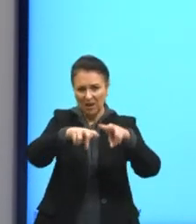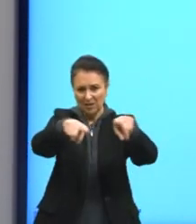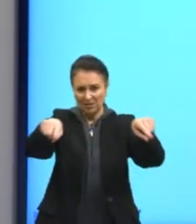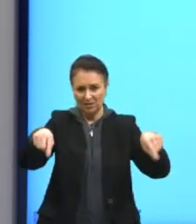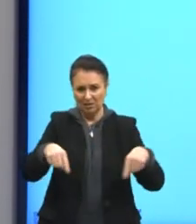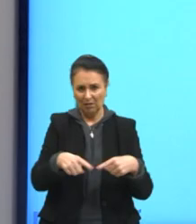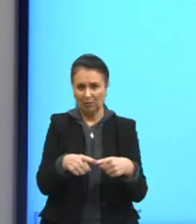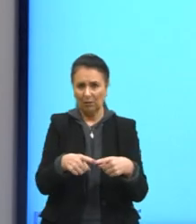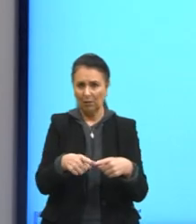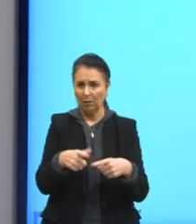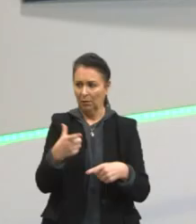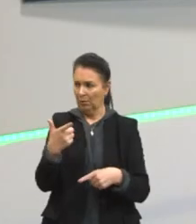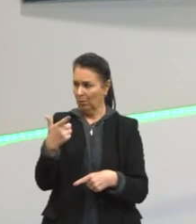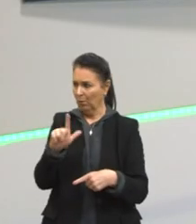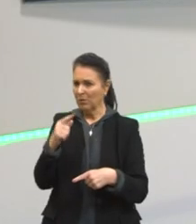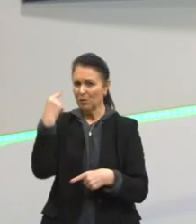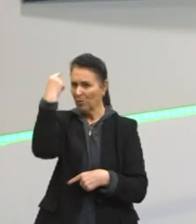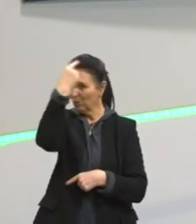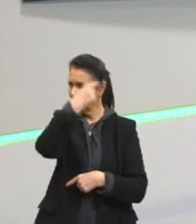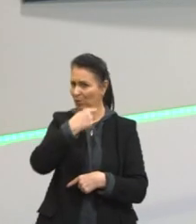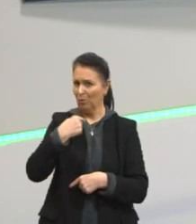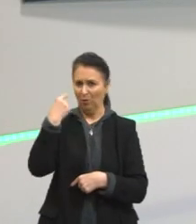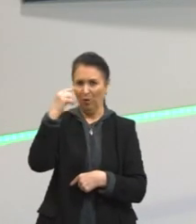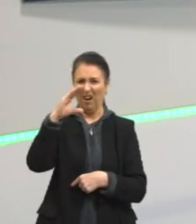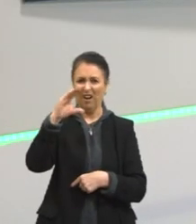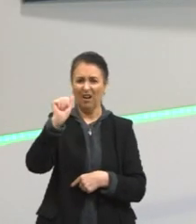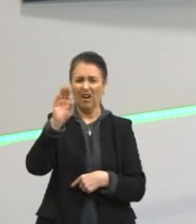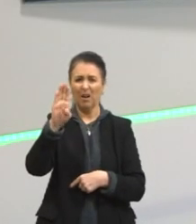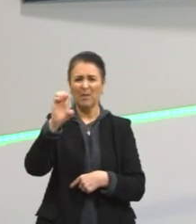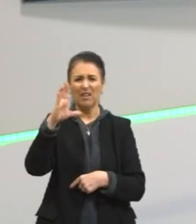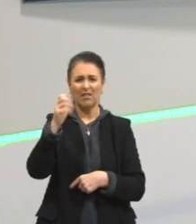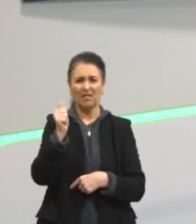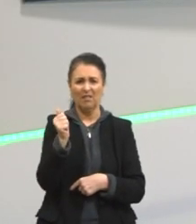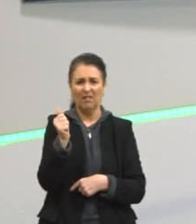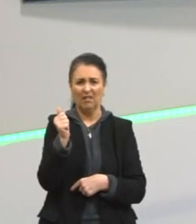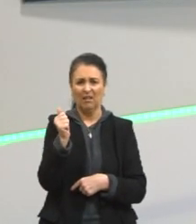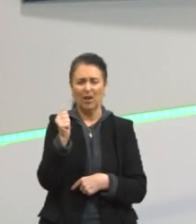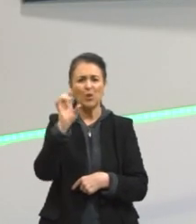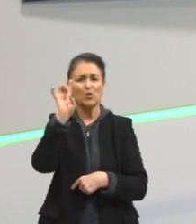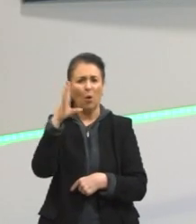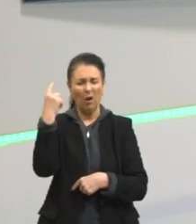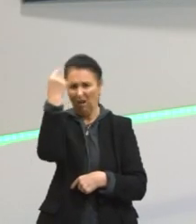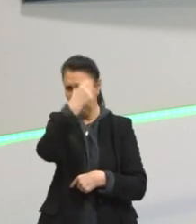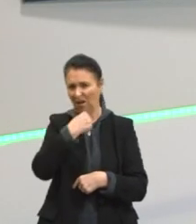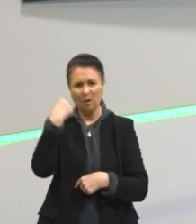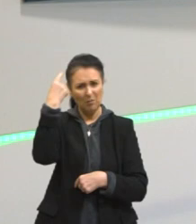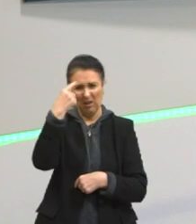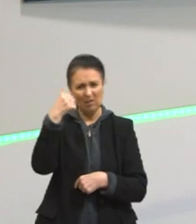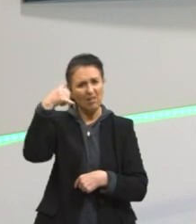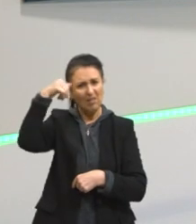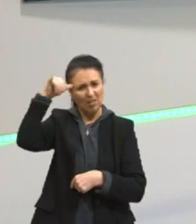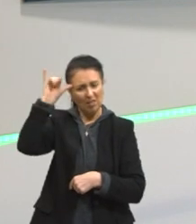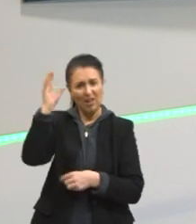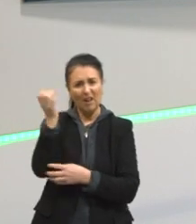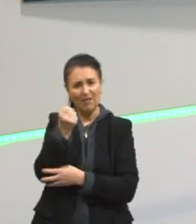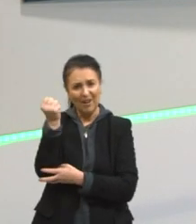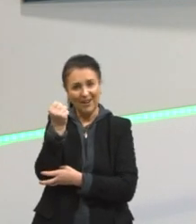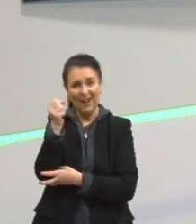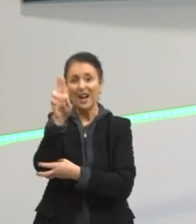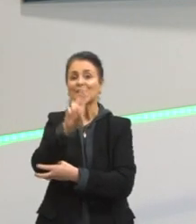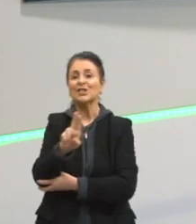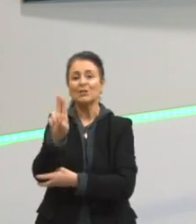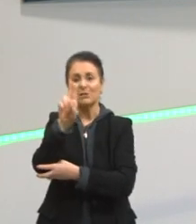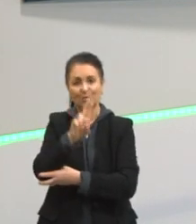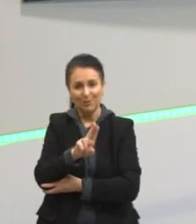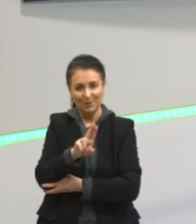cabeça. Seria até uma coisa meio mórbida ter um monte de cabeça de vaca. A gente usa a palavra cabeça para se